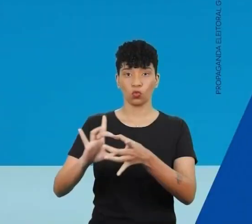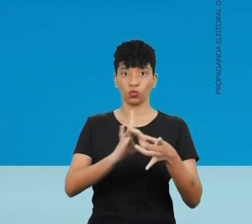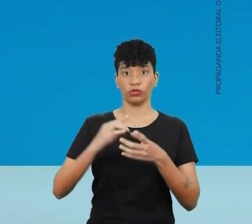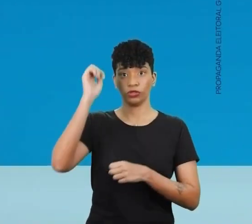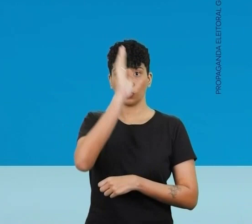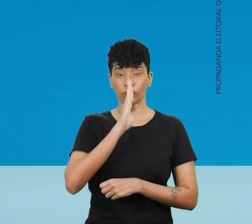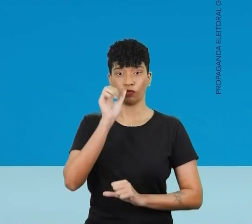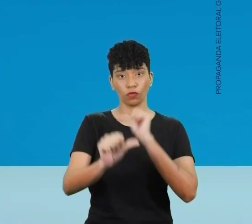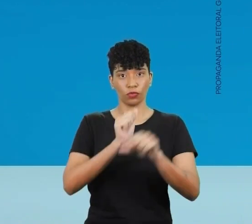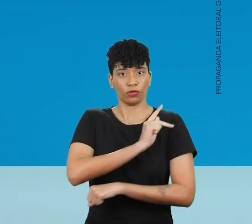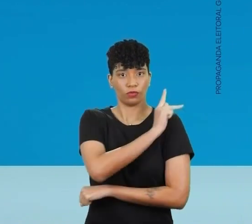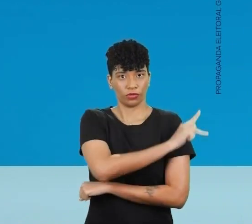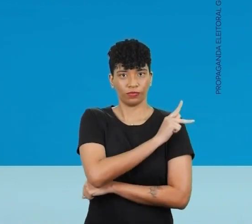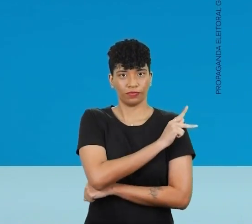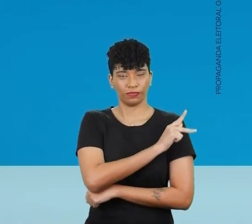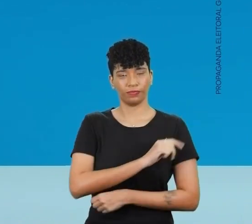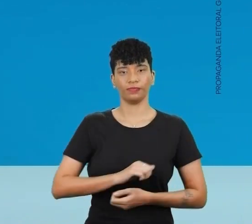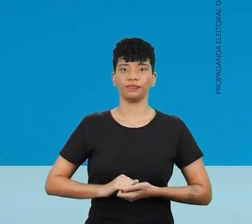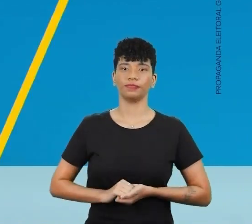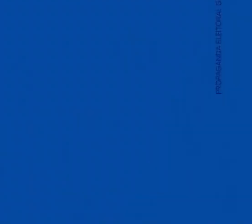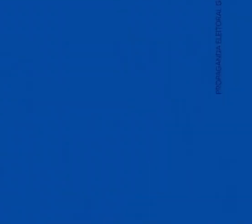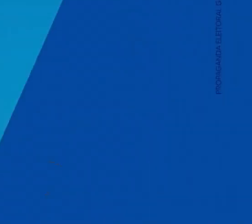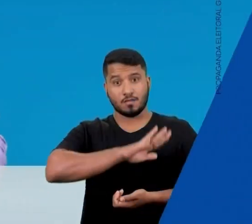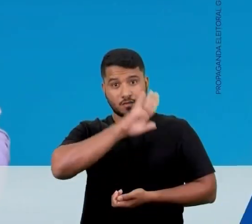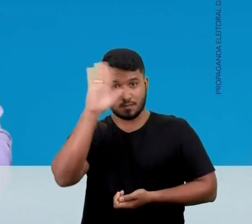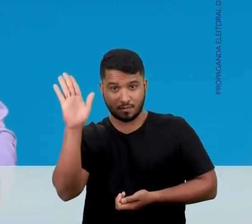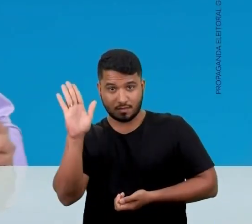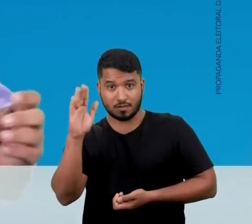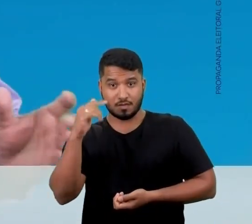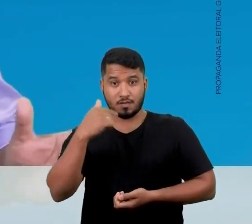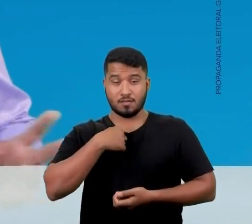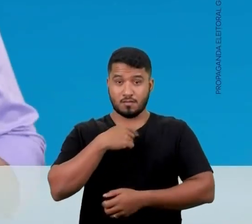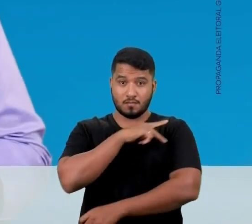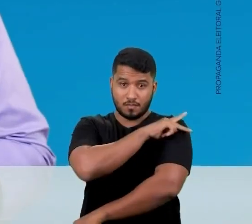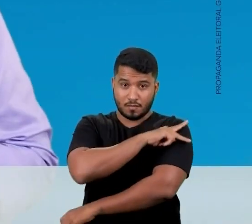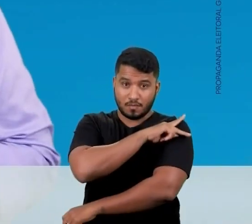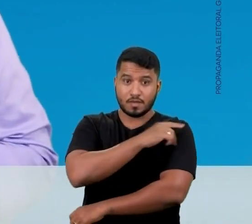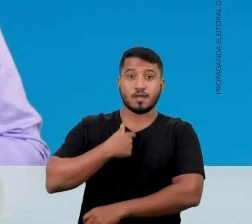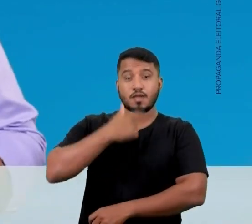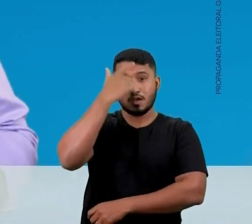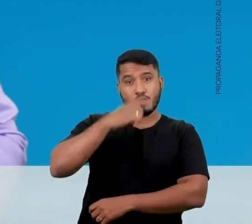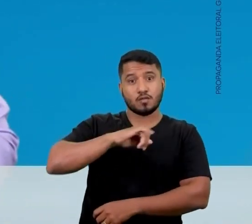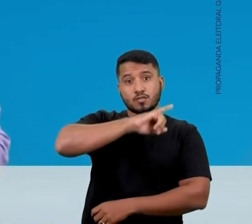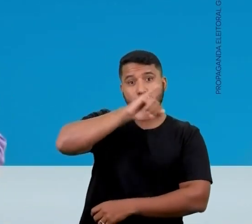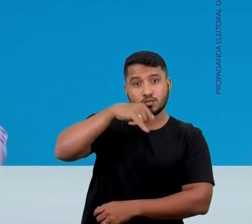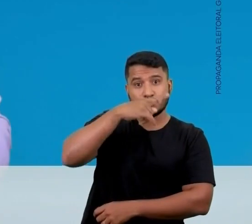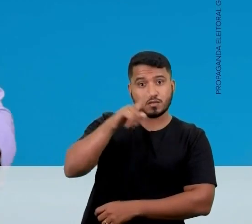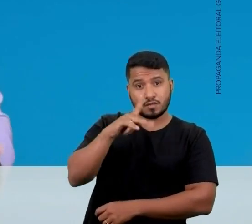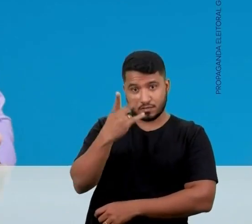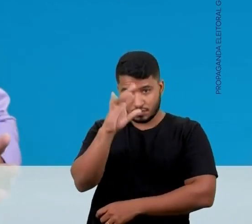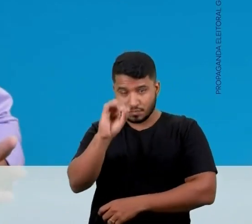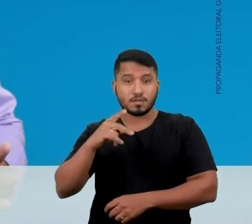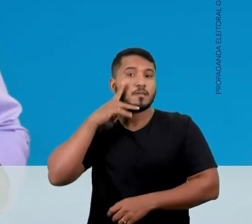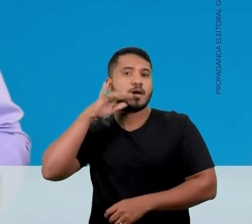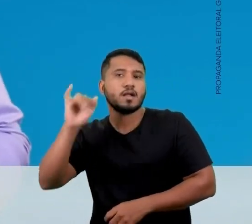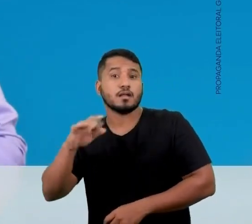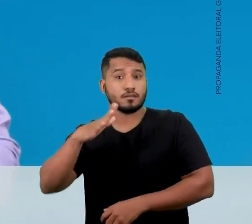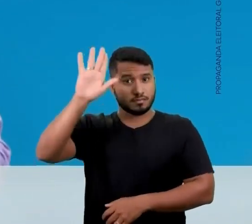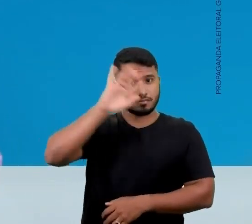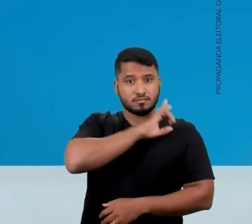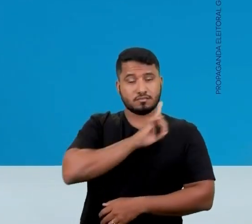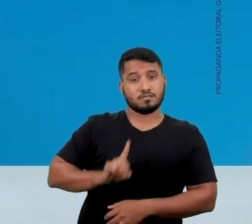Com o União Brasil, vamos mudar o Piauí. Olá, amigos piauienses. Sou o Joãozinho Unimagem da Parnaíba,